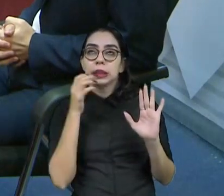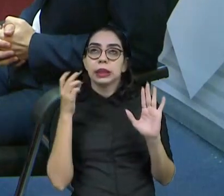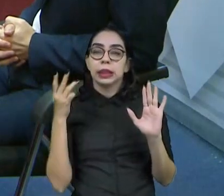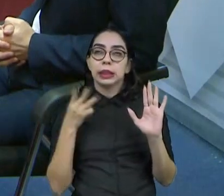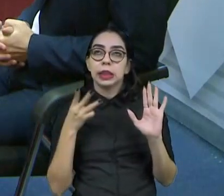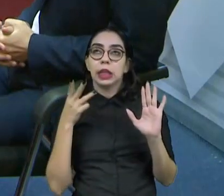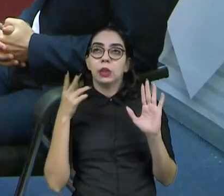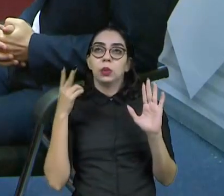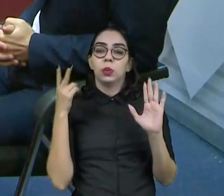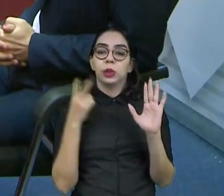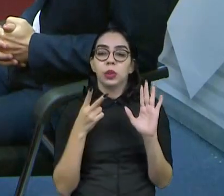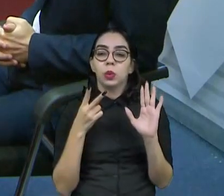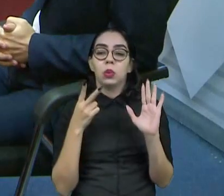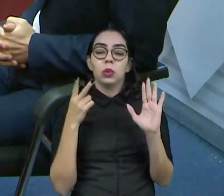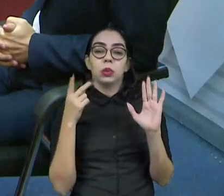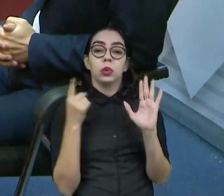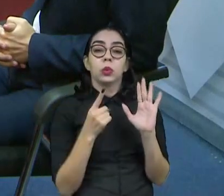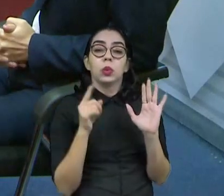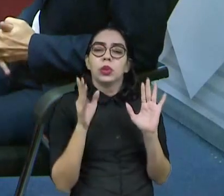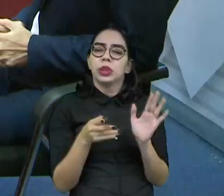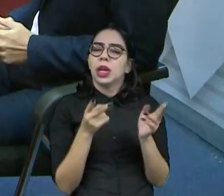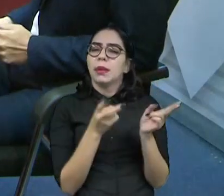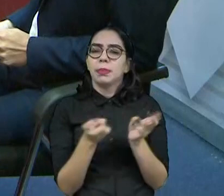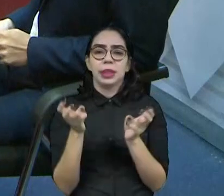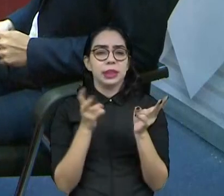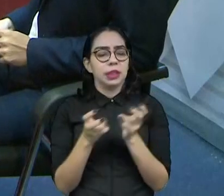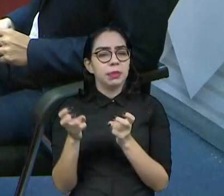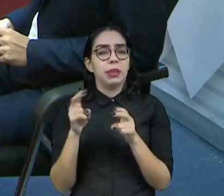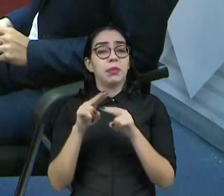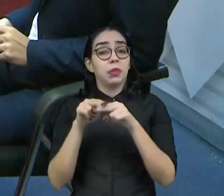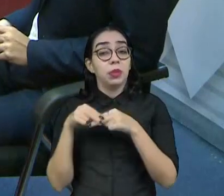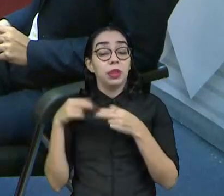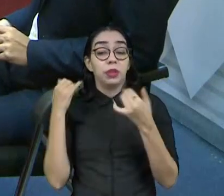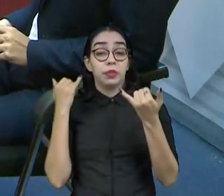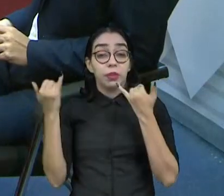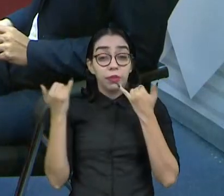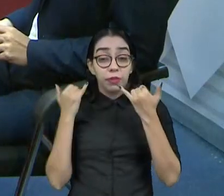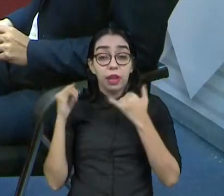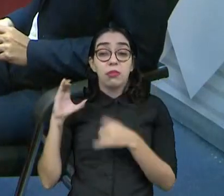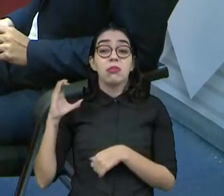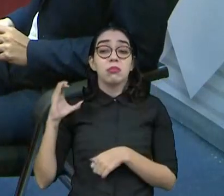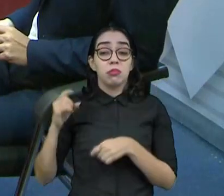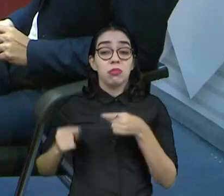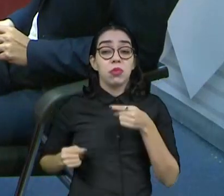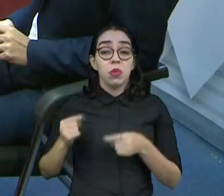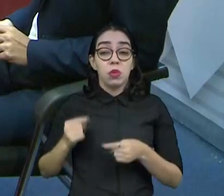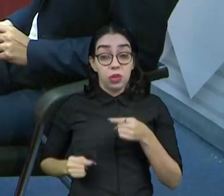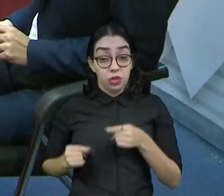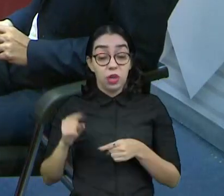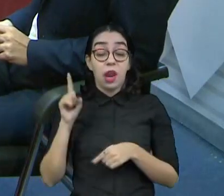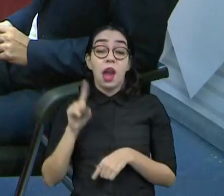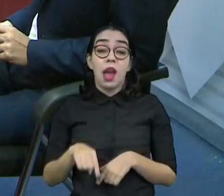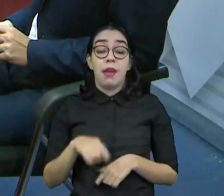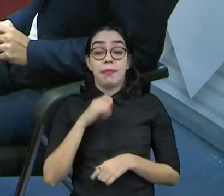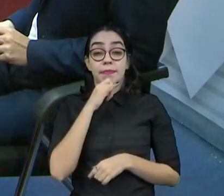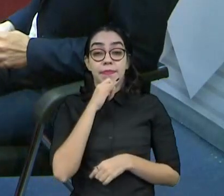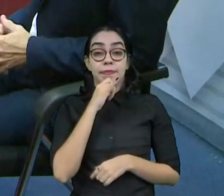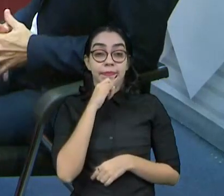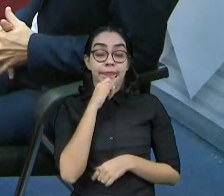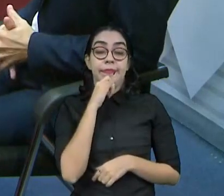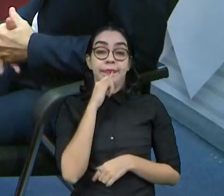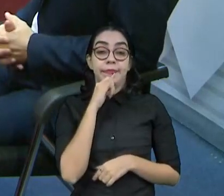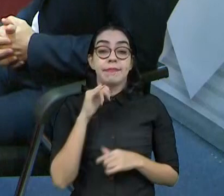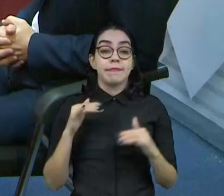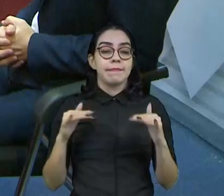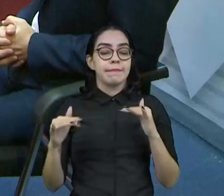o segundo. Então, assim, era uma tendência. É isso que eu escuto muitas vezes os cientistas políticos explicando. É uma tendência. Aquele momento, em dois,